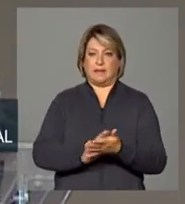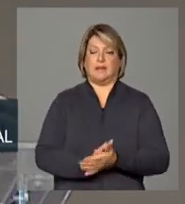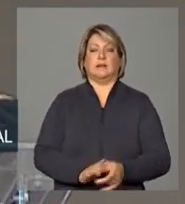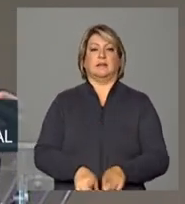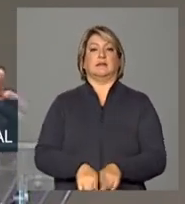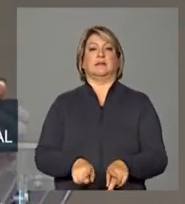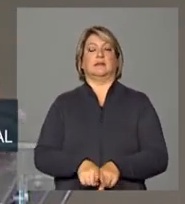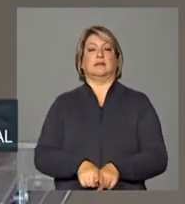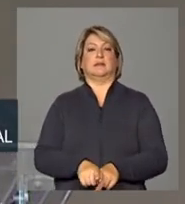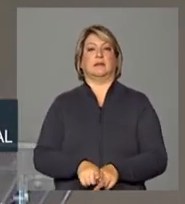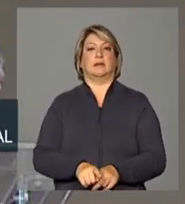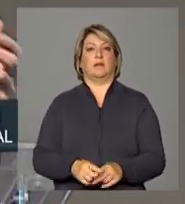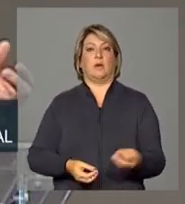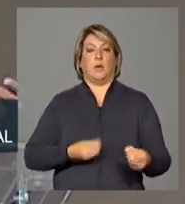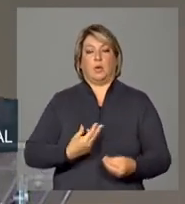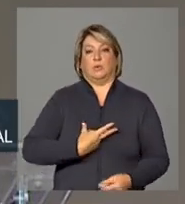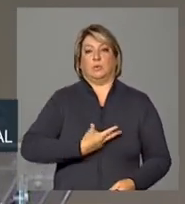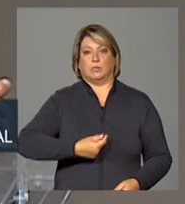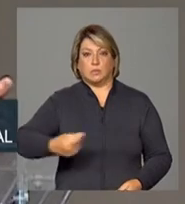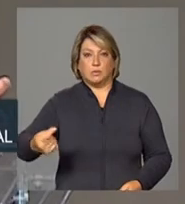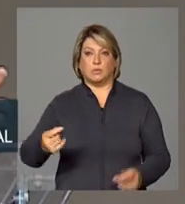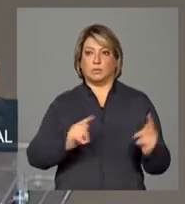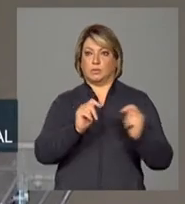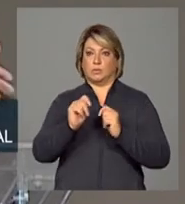sustentável e